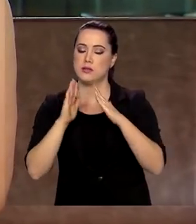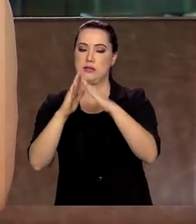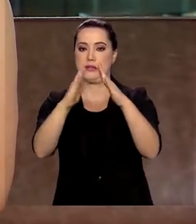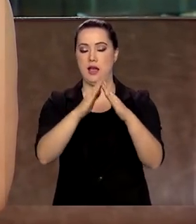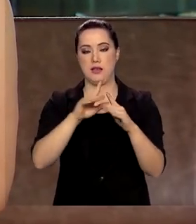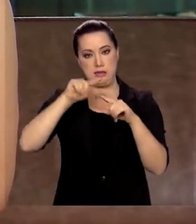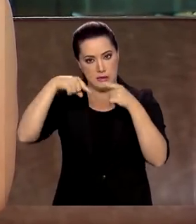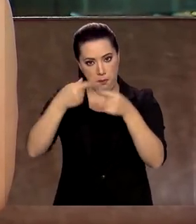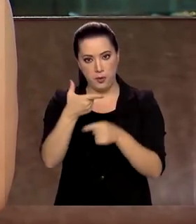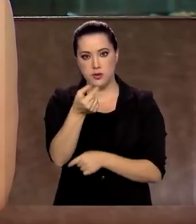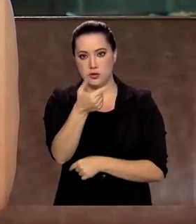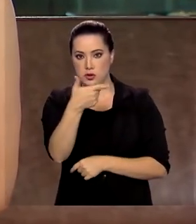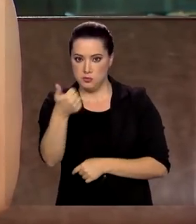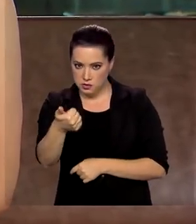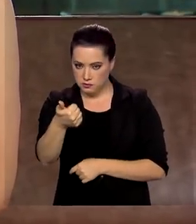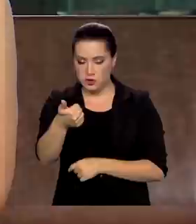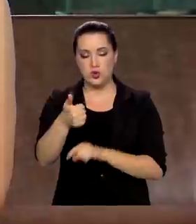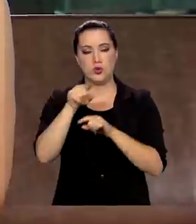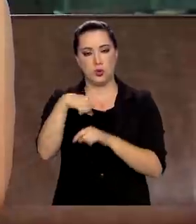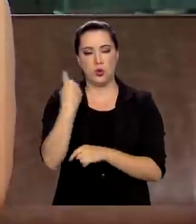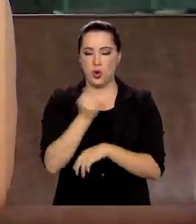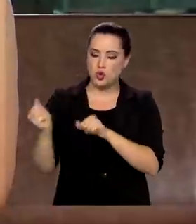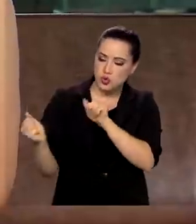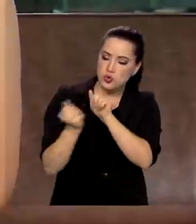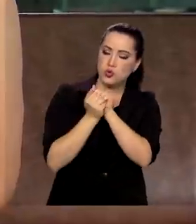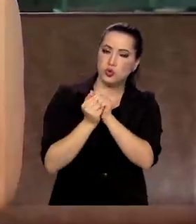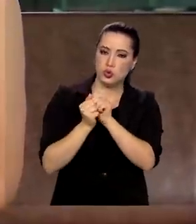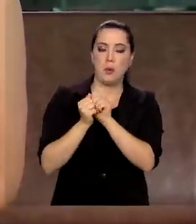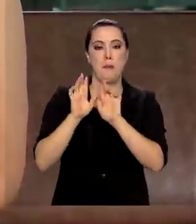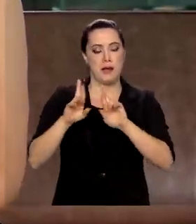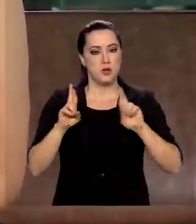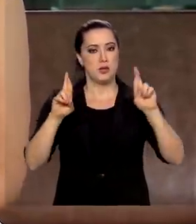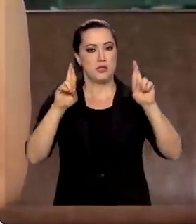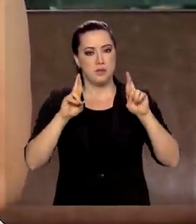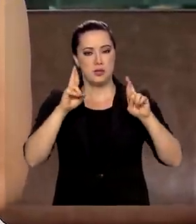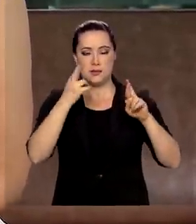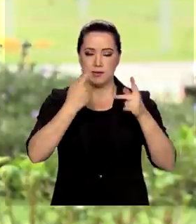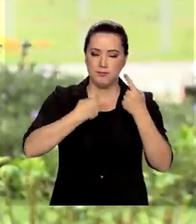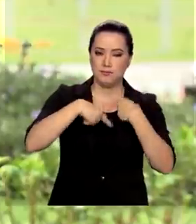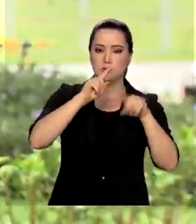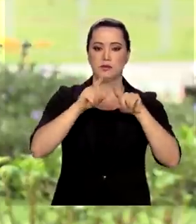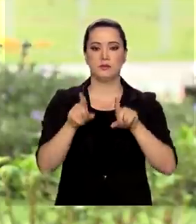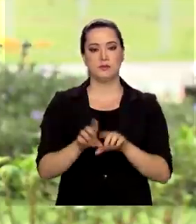2021 continuemos juntos com as esperanças renovadas e fortalecidas.